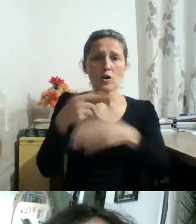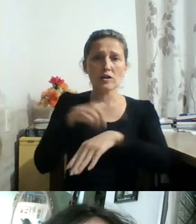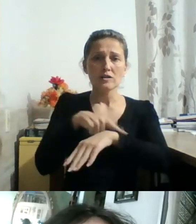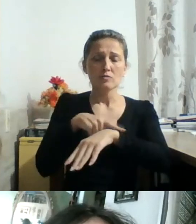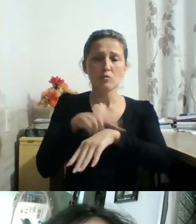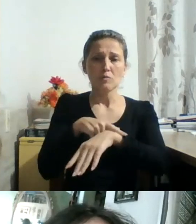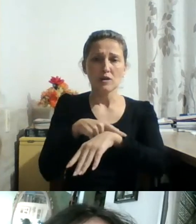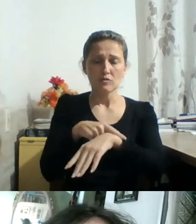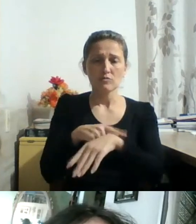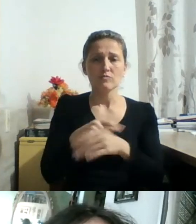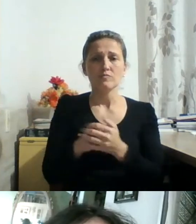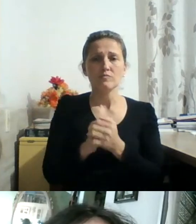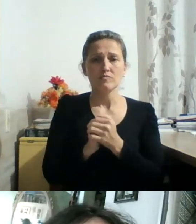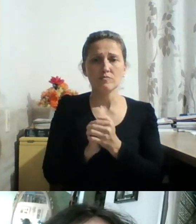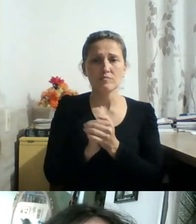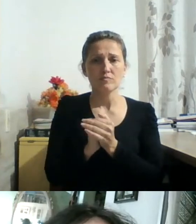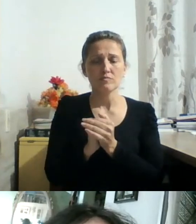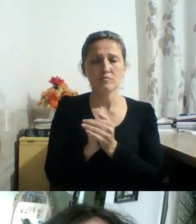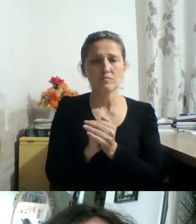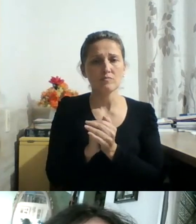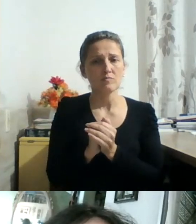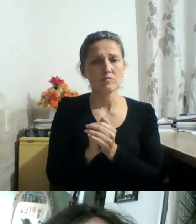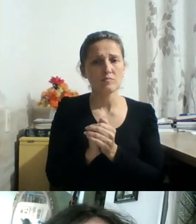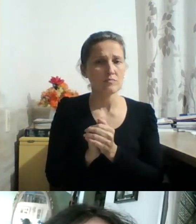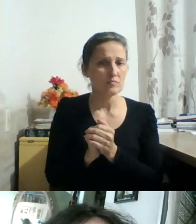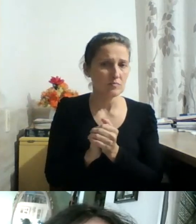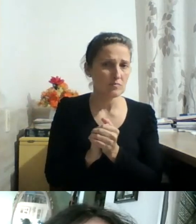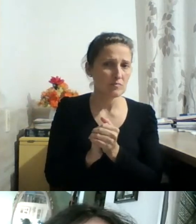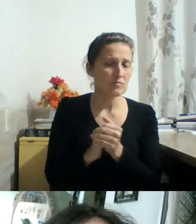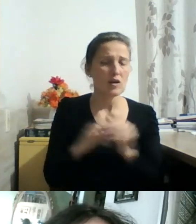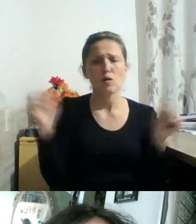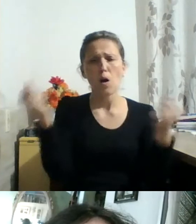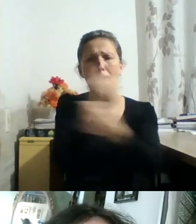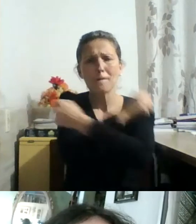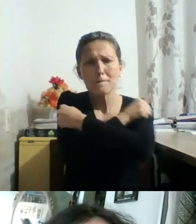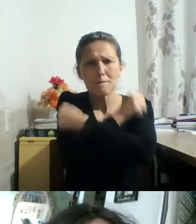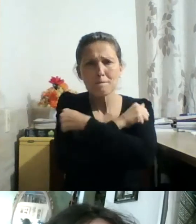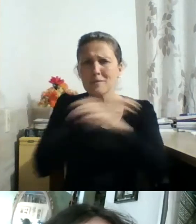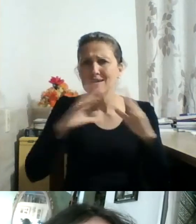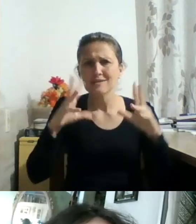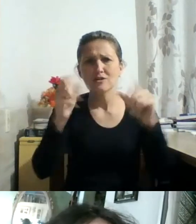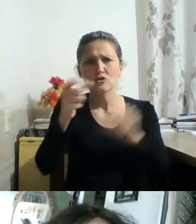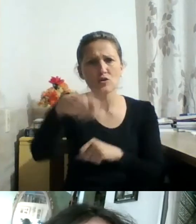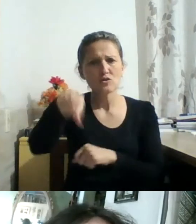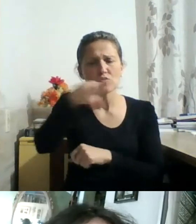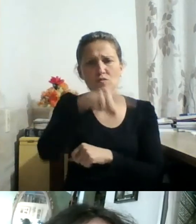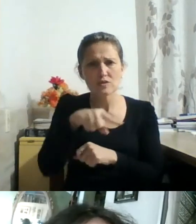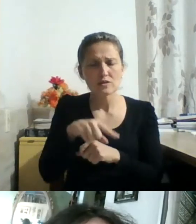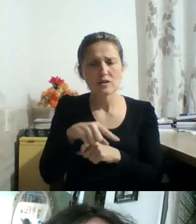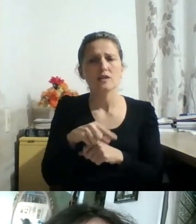dar um super hug, um super abraço a todos vocês que estão assistindo daqui